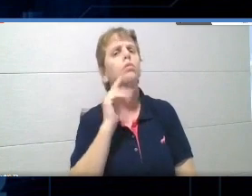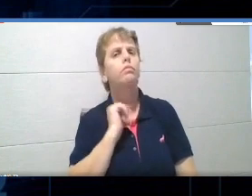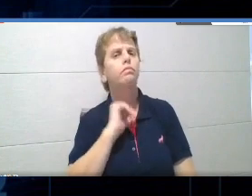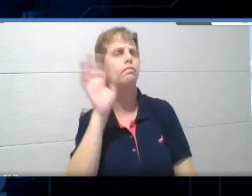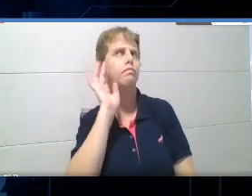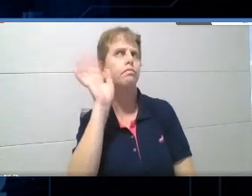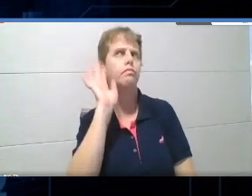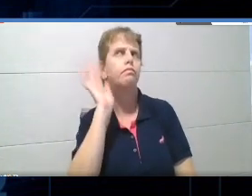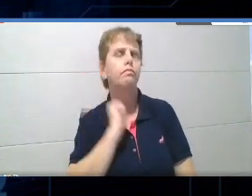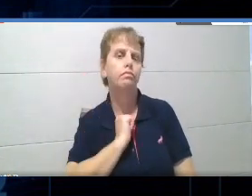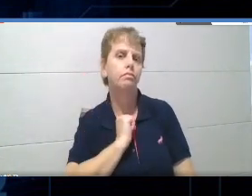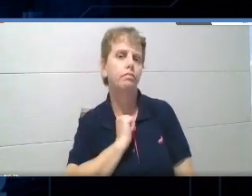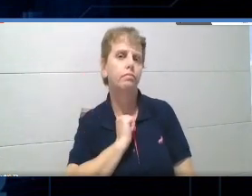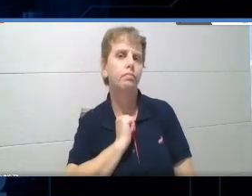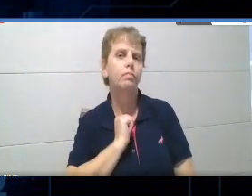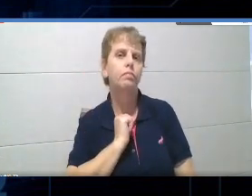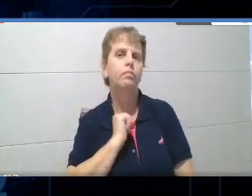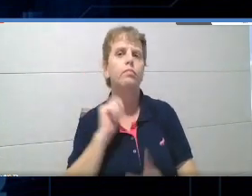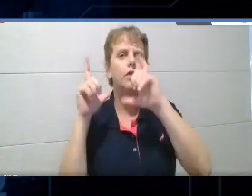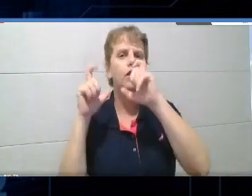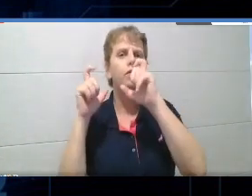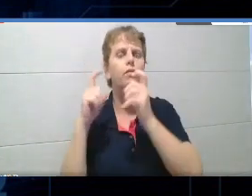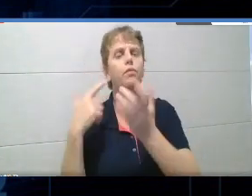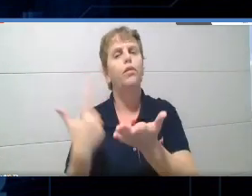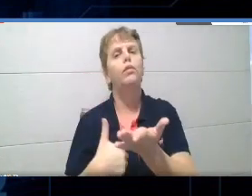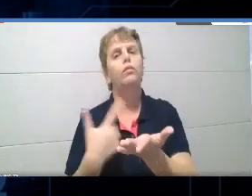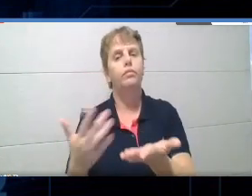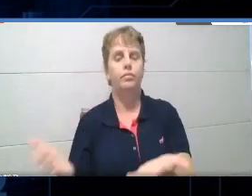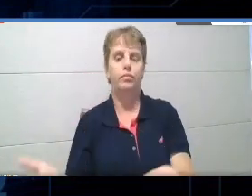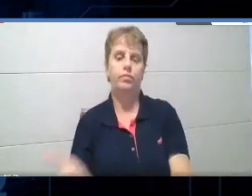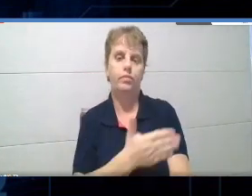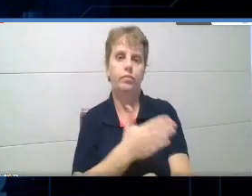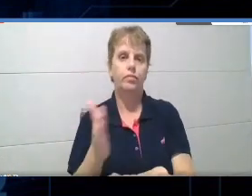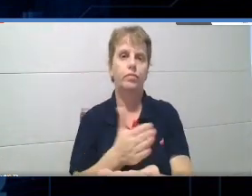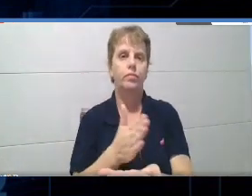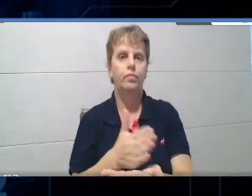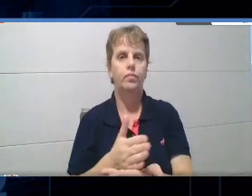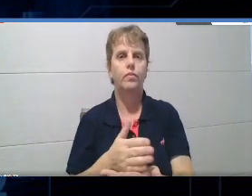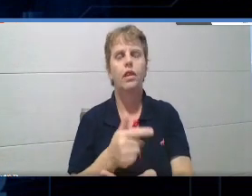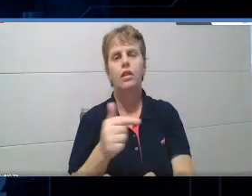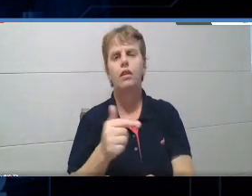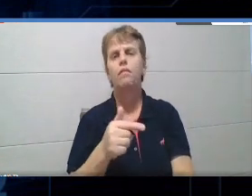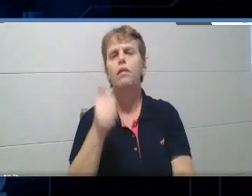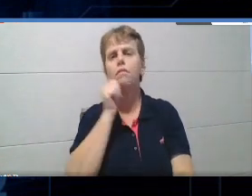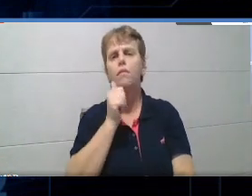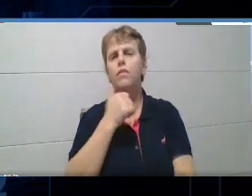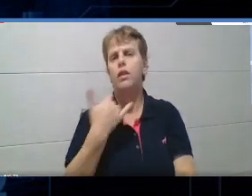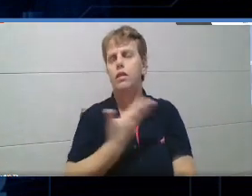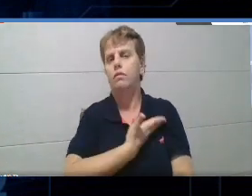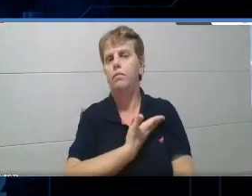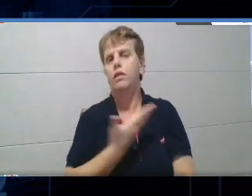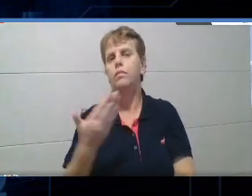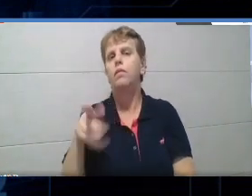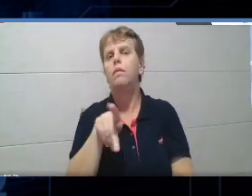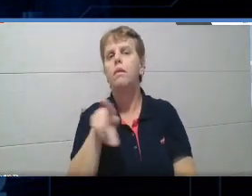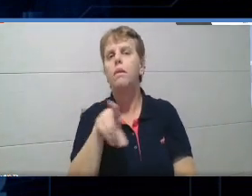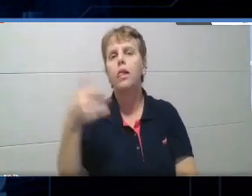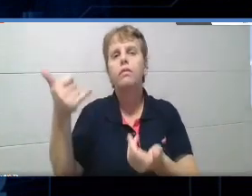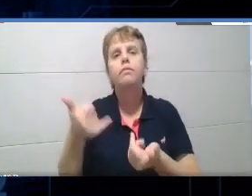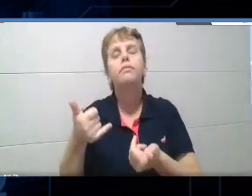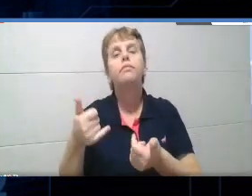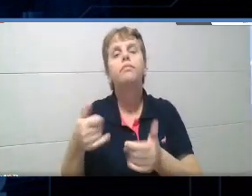e eu escutei isso essa semana, de uma educadora, falando sobre avaliação, que